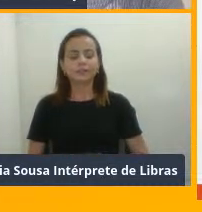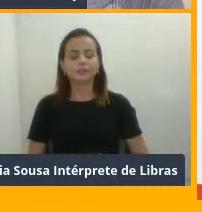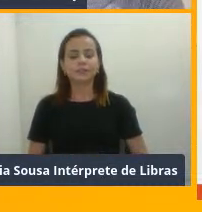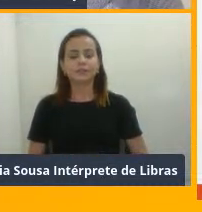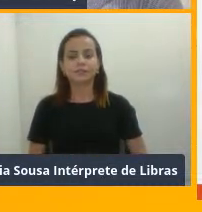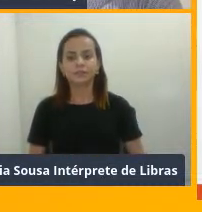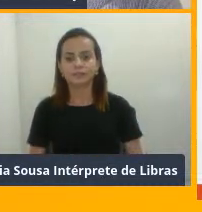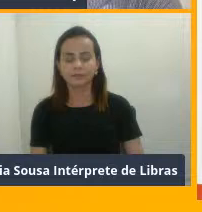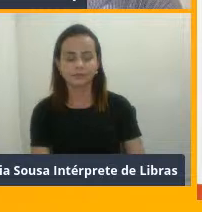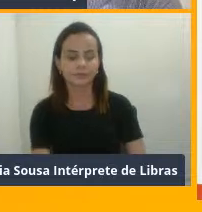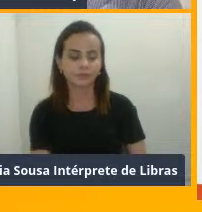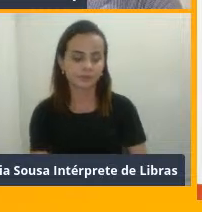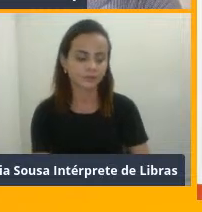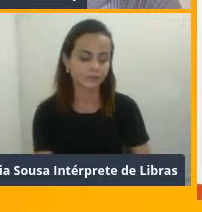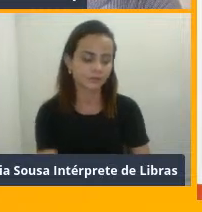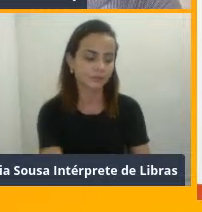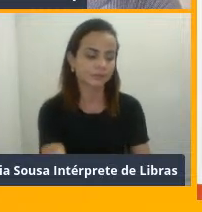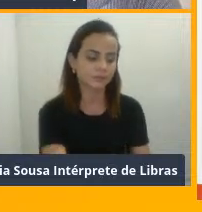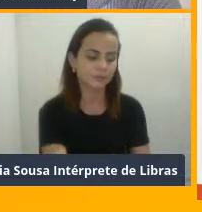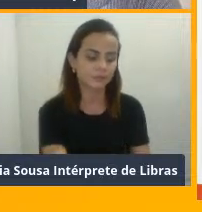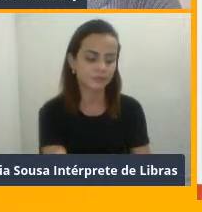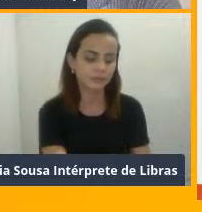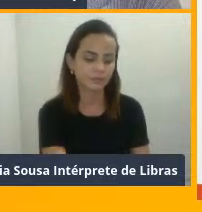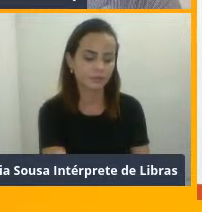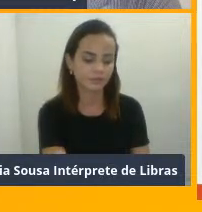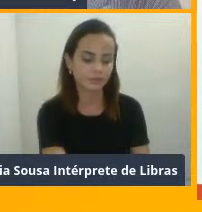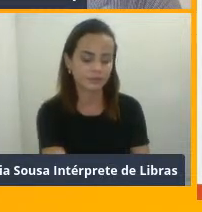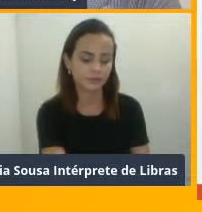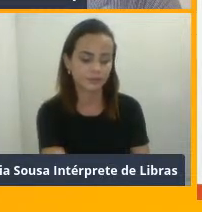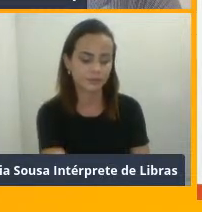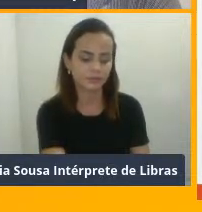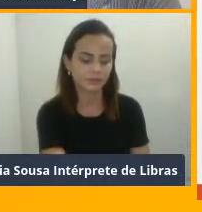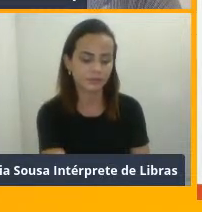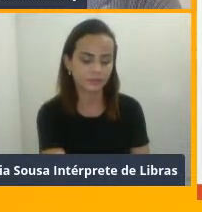Deixa eu ver, porque está com delay, talvez ainda não tenha...